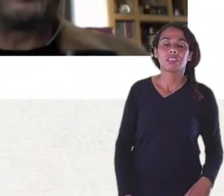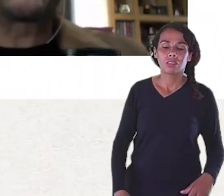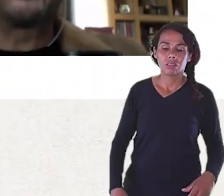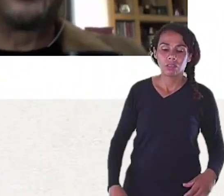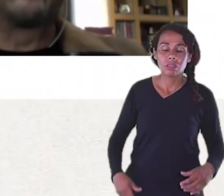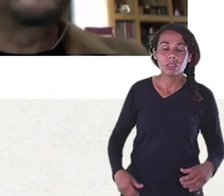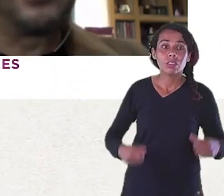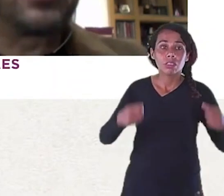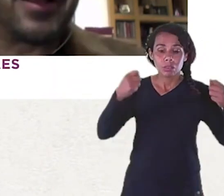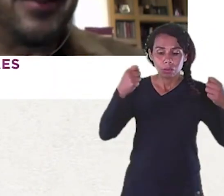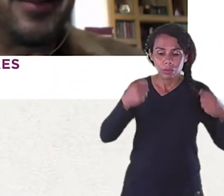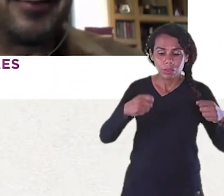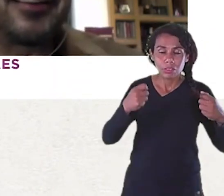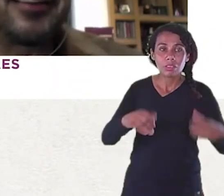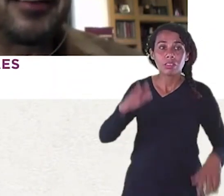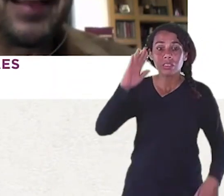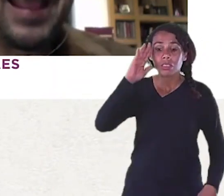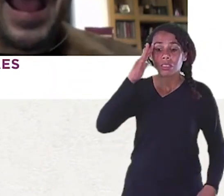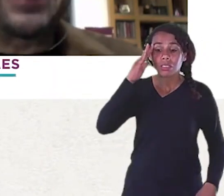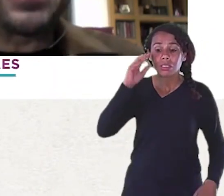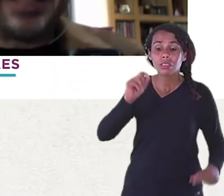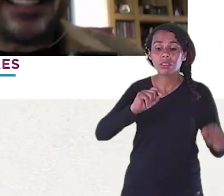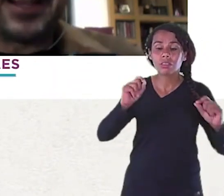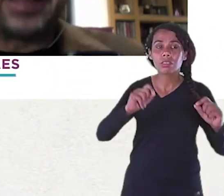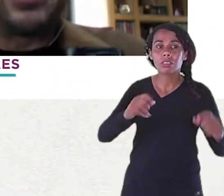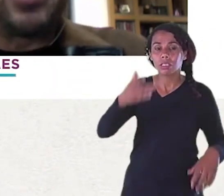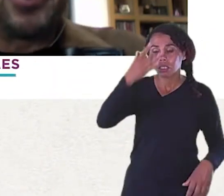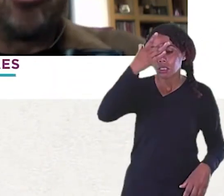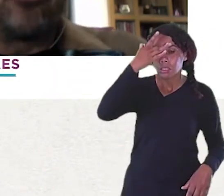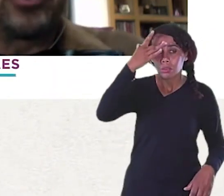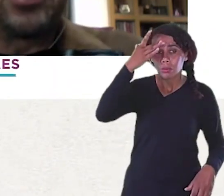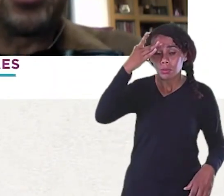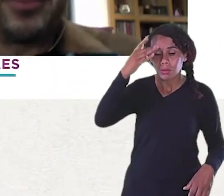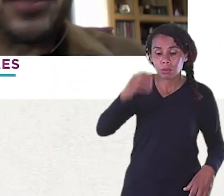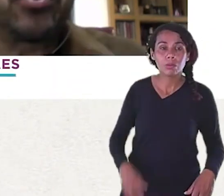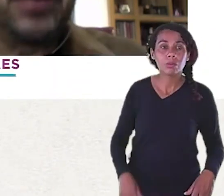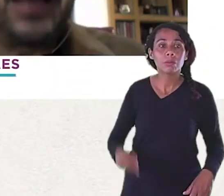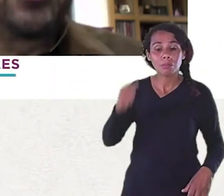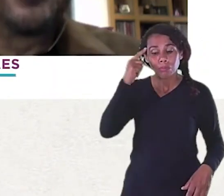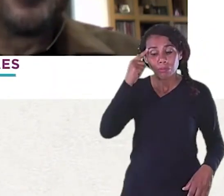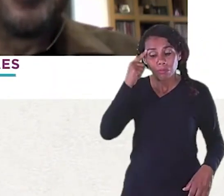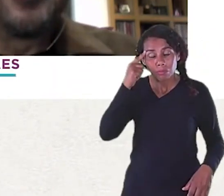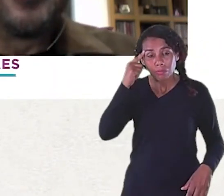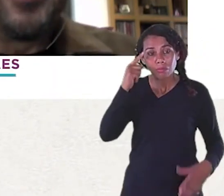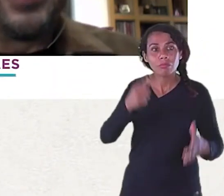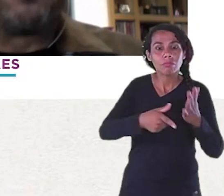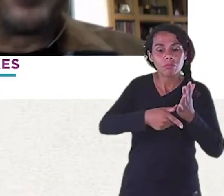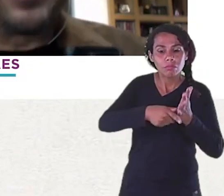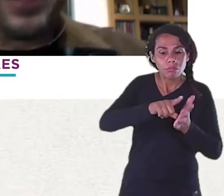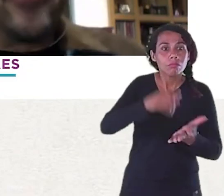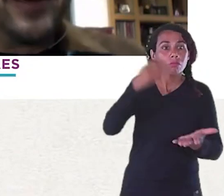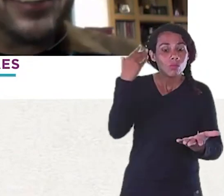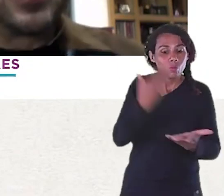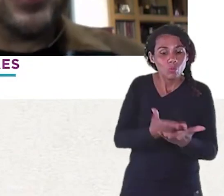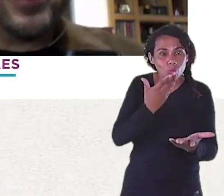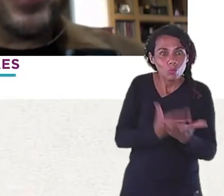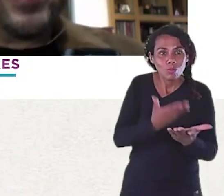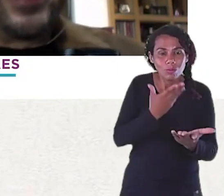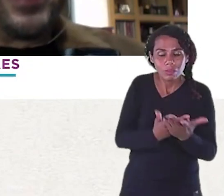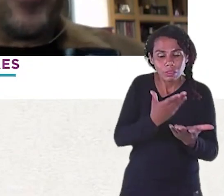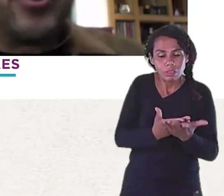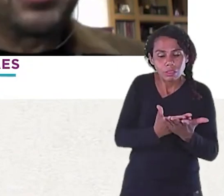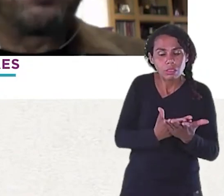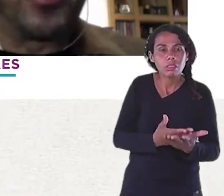Alguém pensou Nos ângulos da cadeira A distância entre a cadeira E o volante É estudado Ele é projetado antes